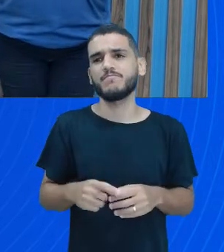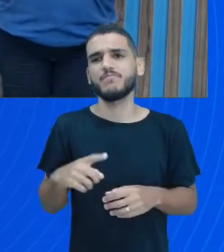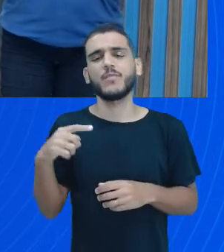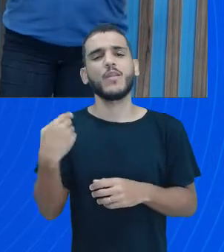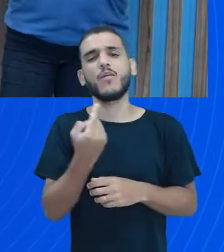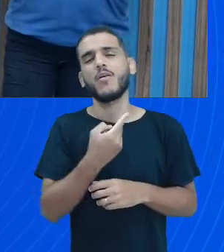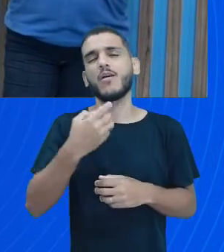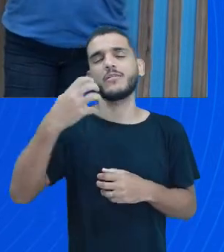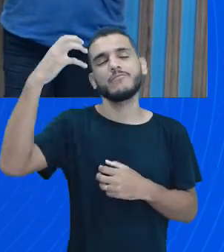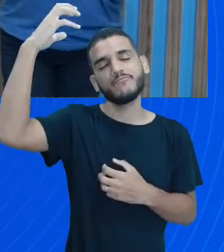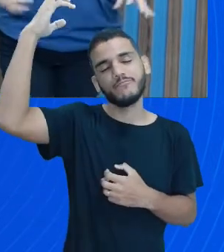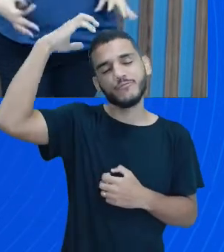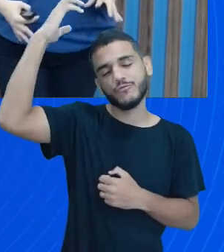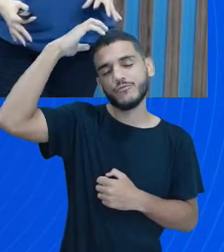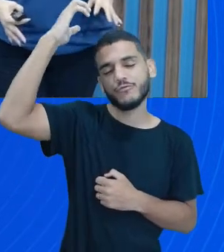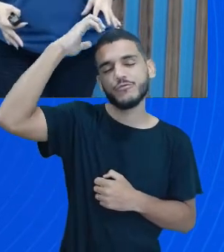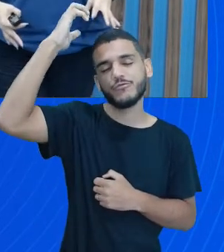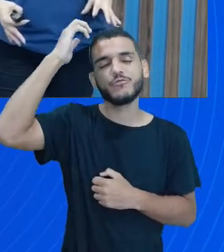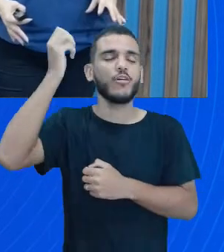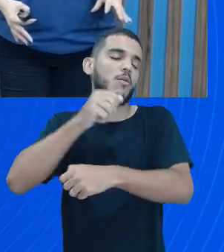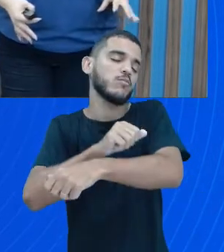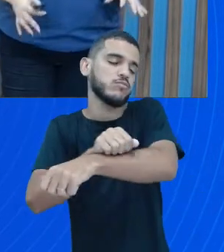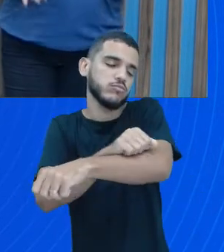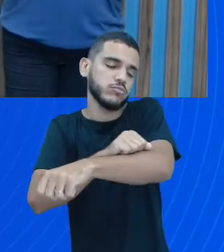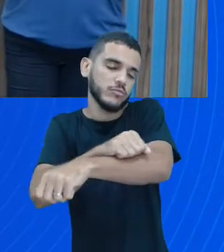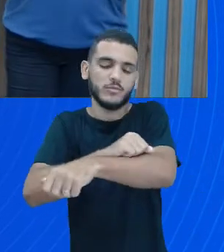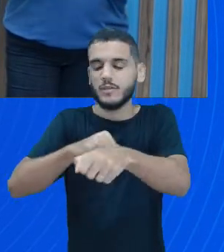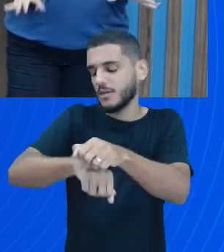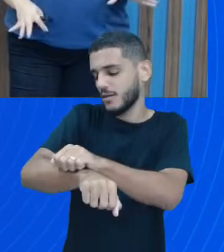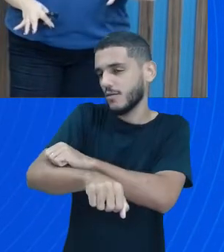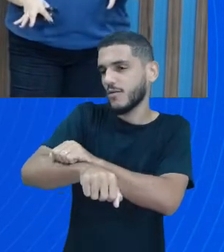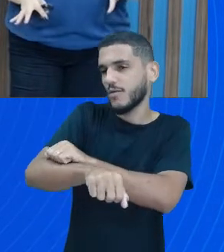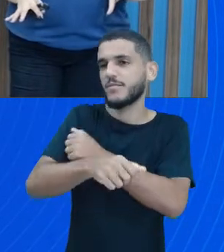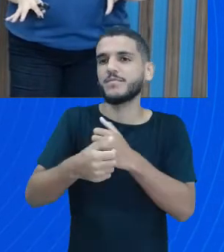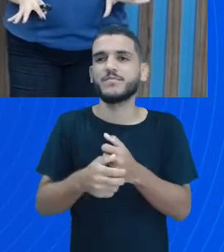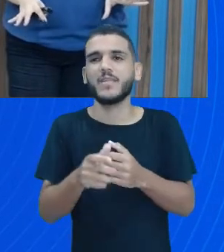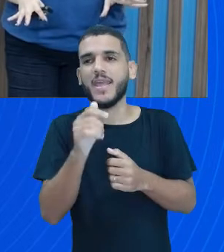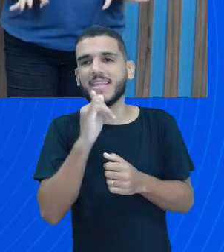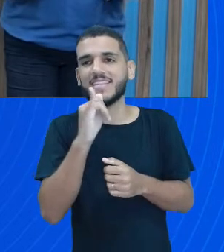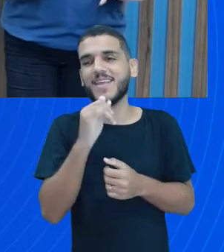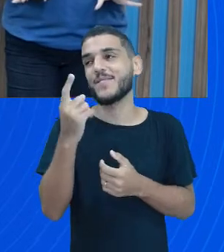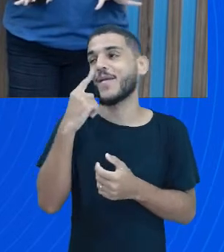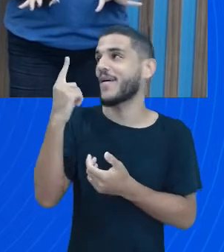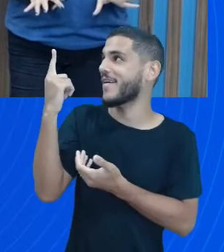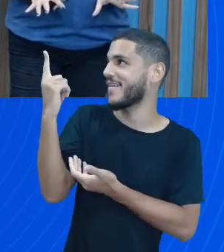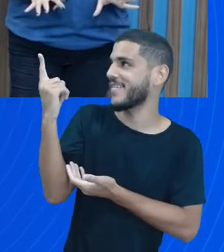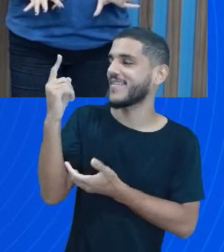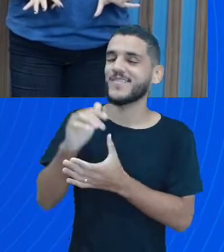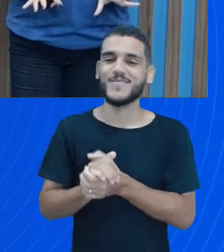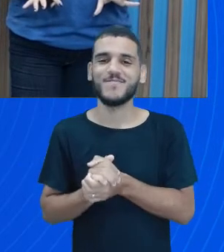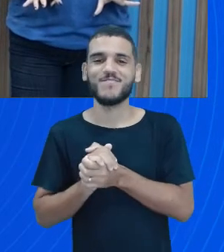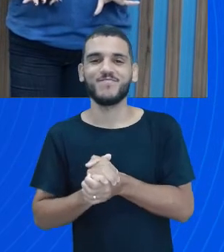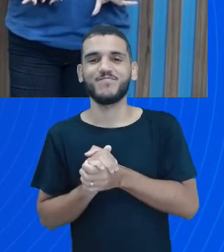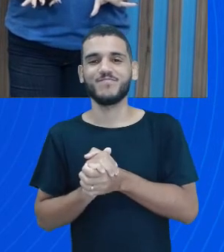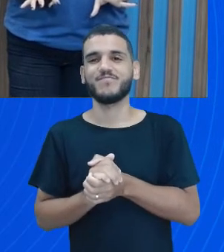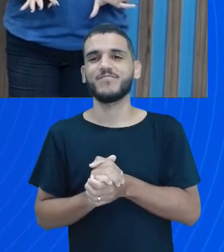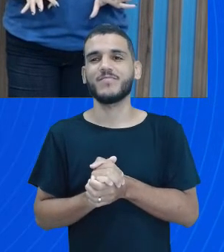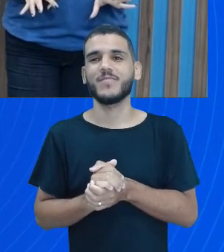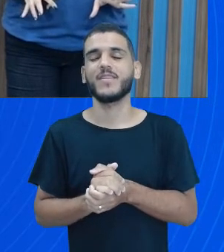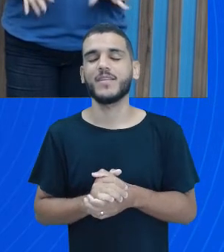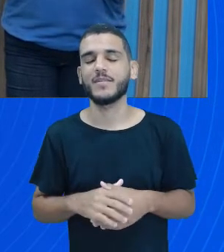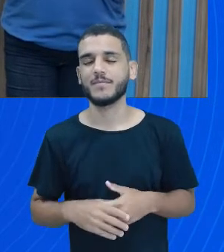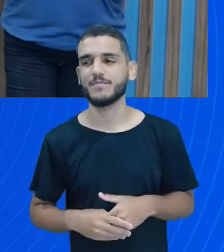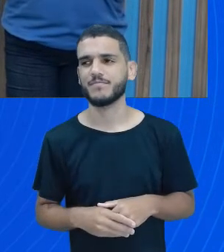banho, a água chegou lá no nosso chuveirinho, né? Esse menininho está aí tomando banho no banheirinho dele, né? Todo